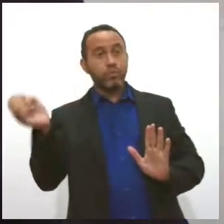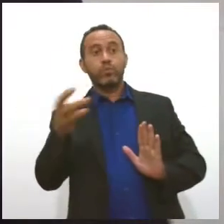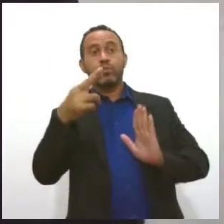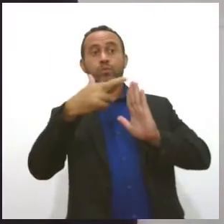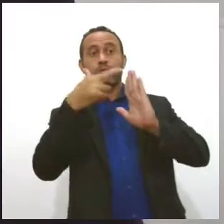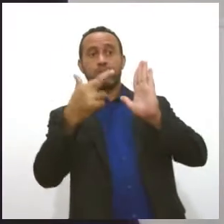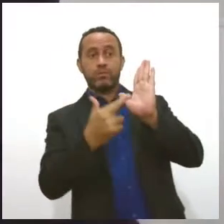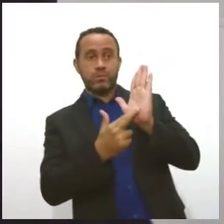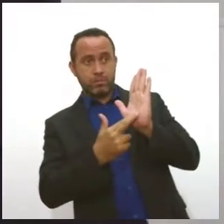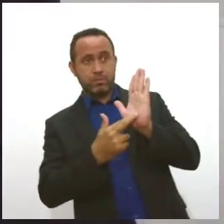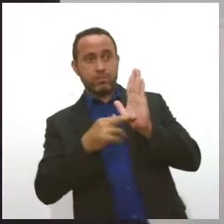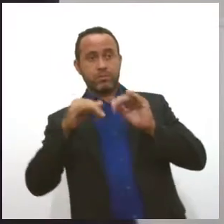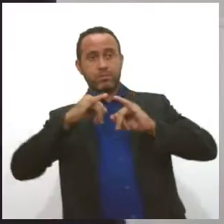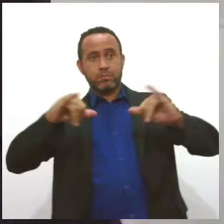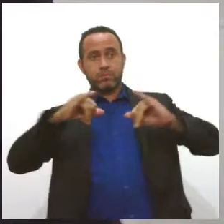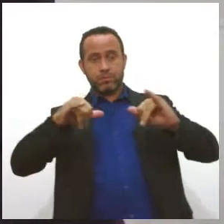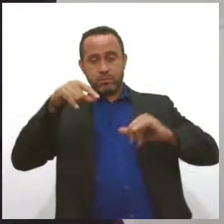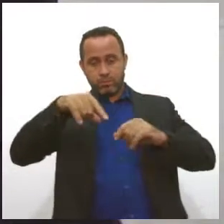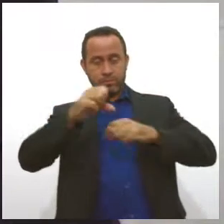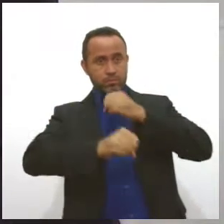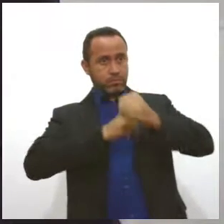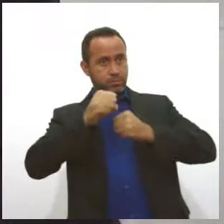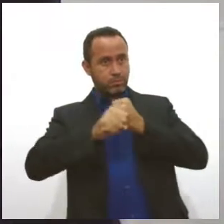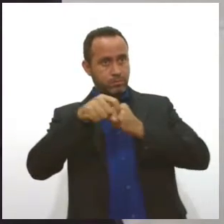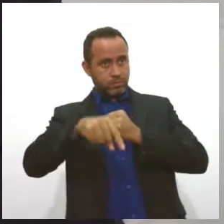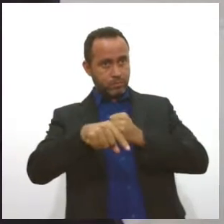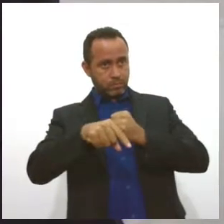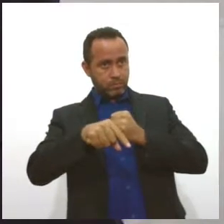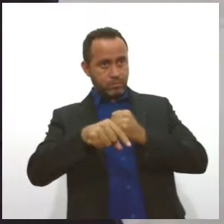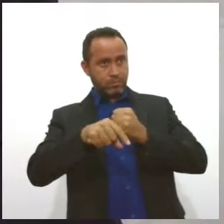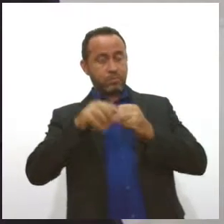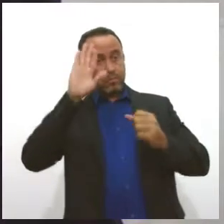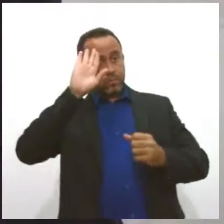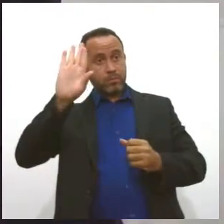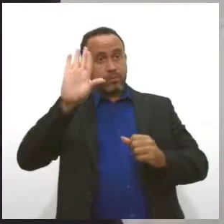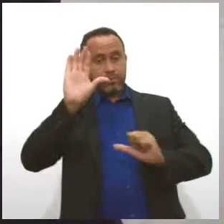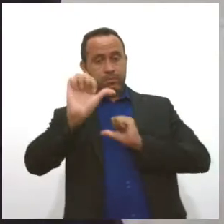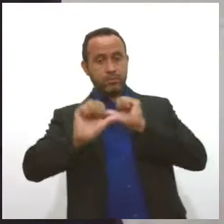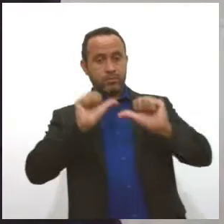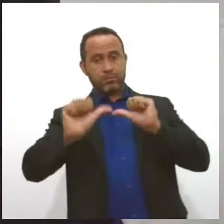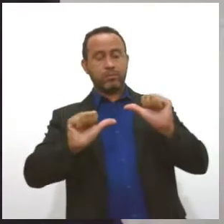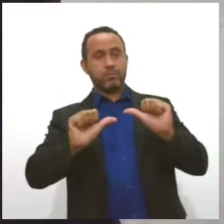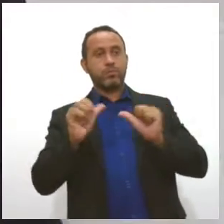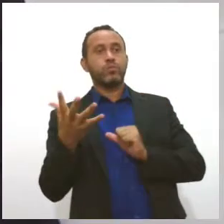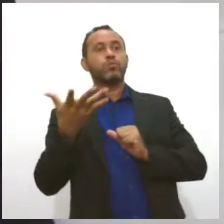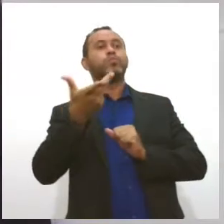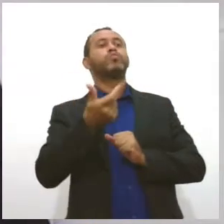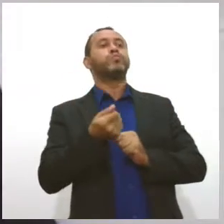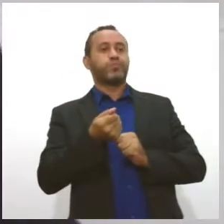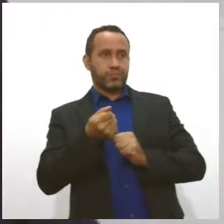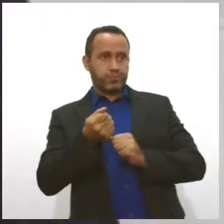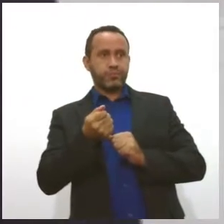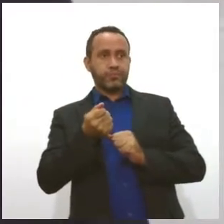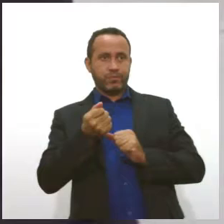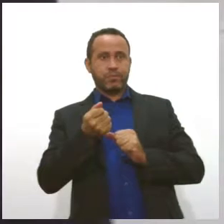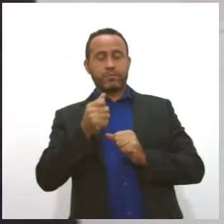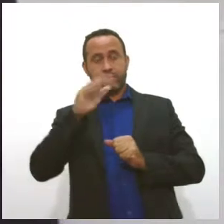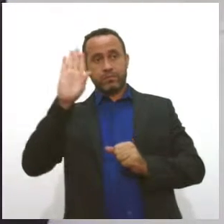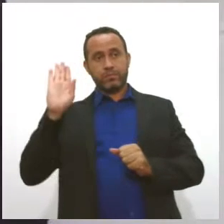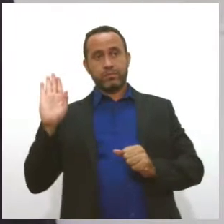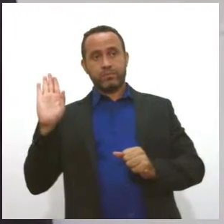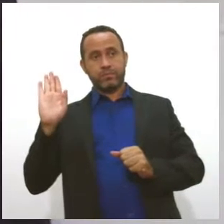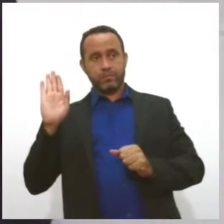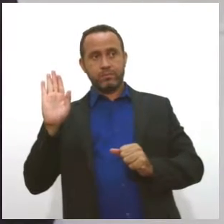anunciadas nas eleições deste ano trazem como principal mudança a fórmula necessária para que os candidatos